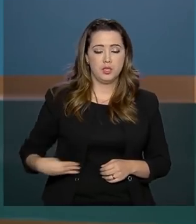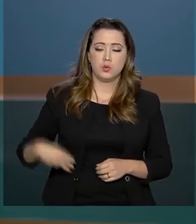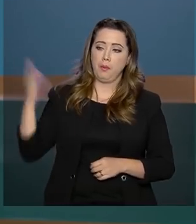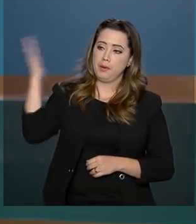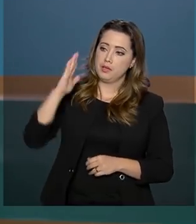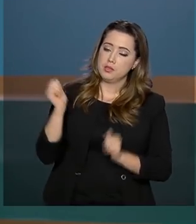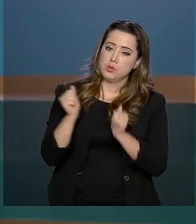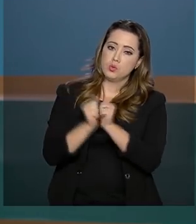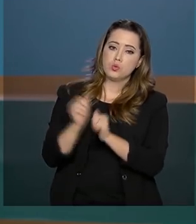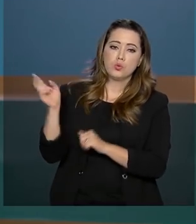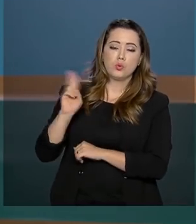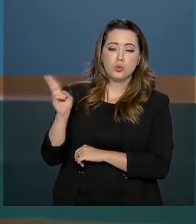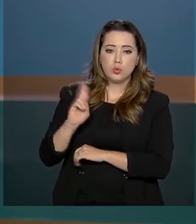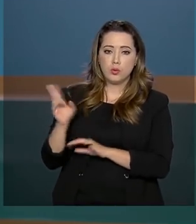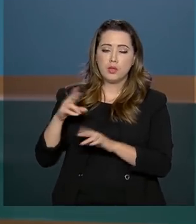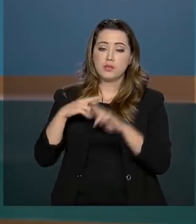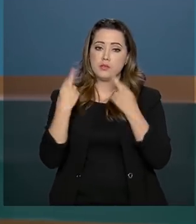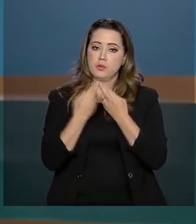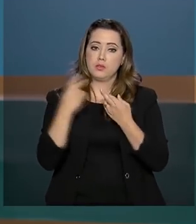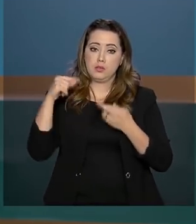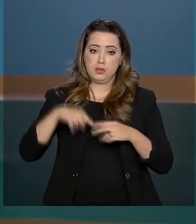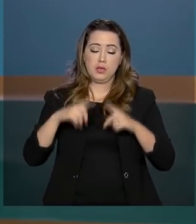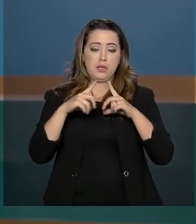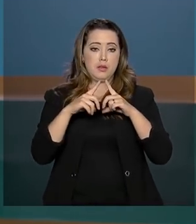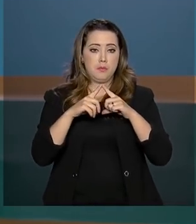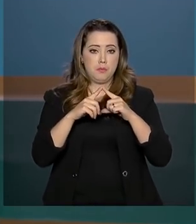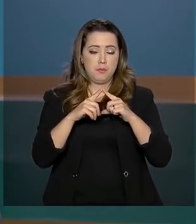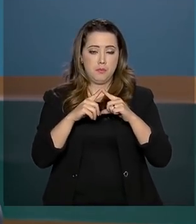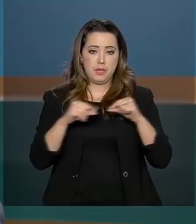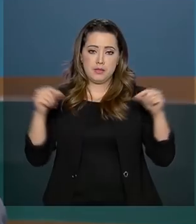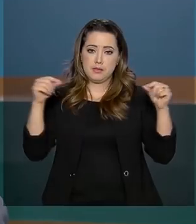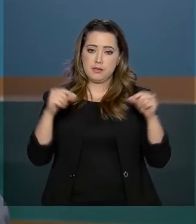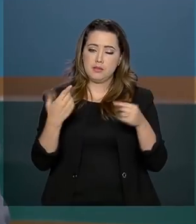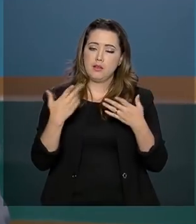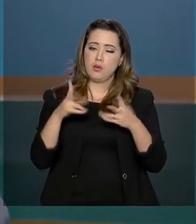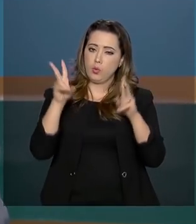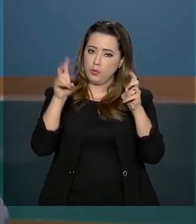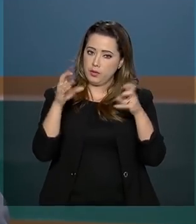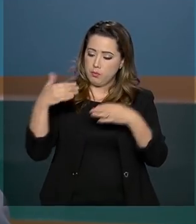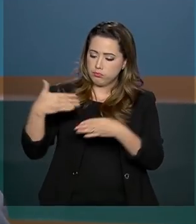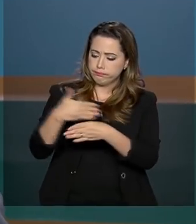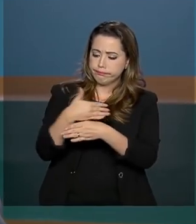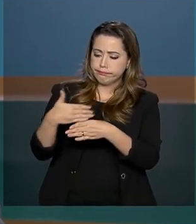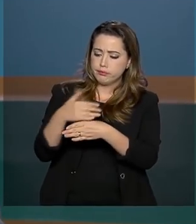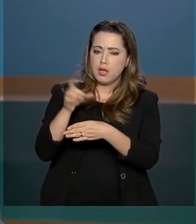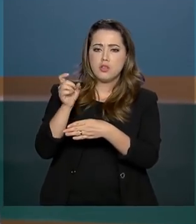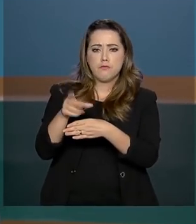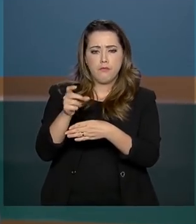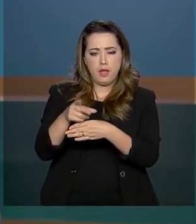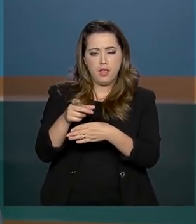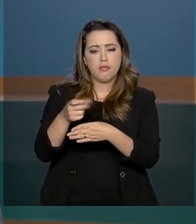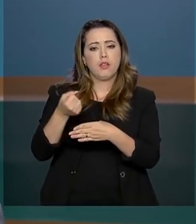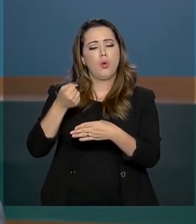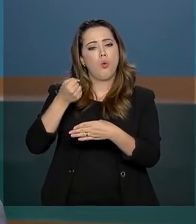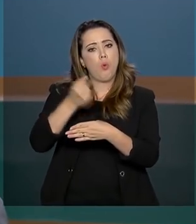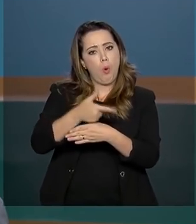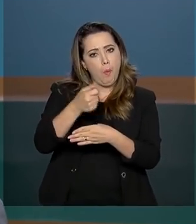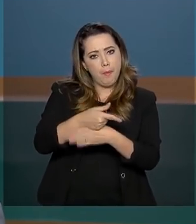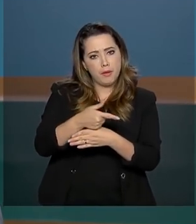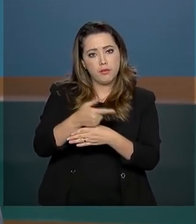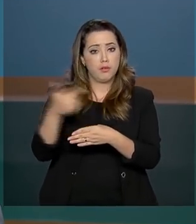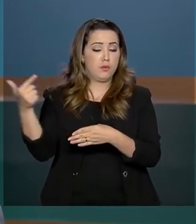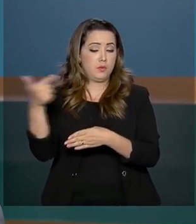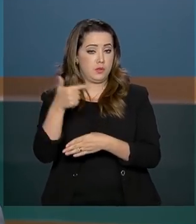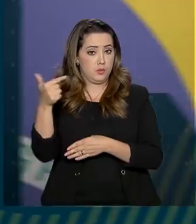de temas como comércio e integração de fronteiras. O Brasil é o principal fornecedor de bens e o segundo maior parceiro comercial do